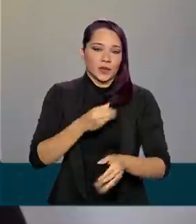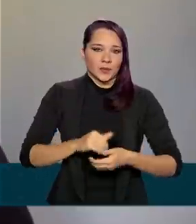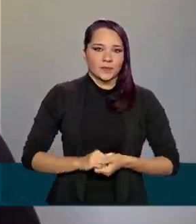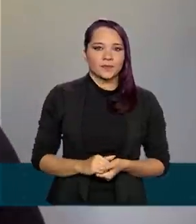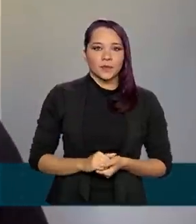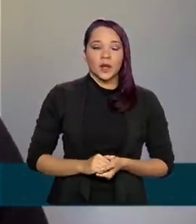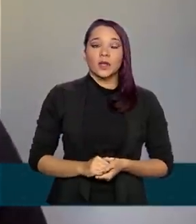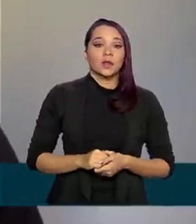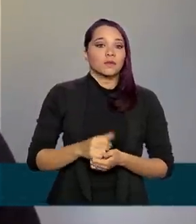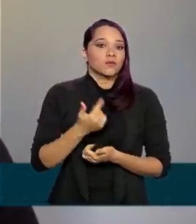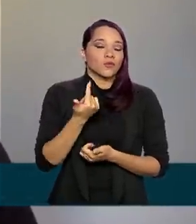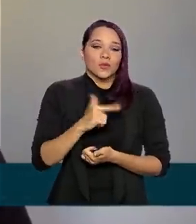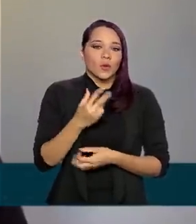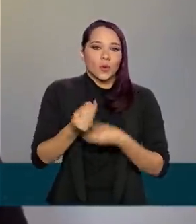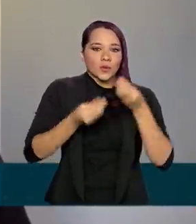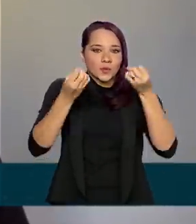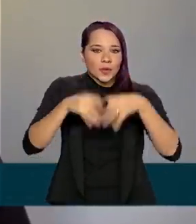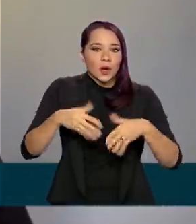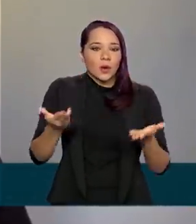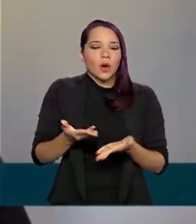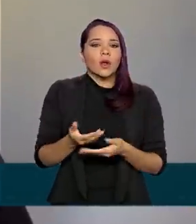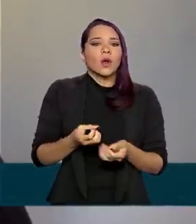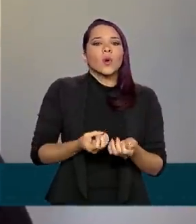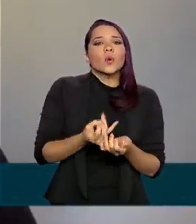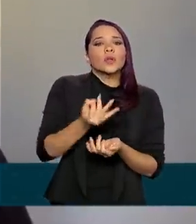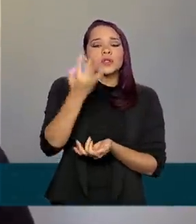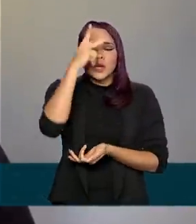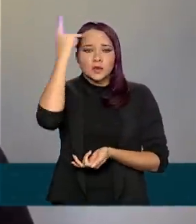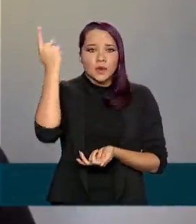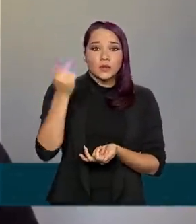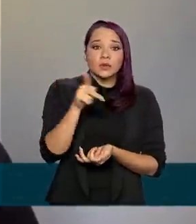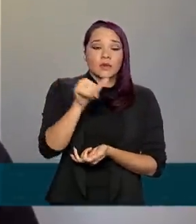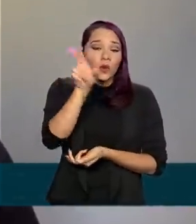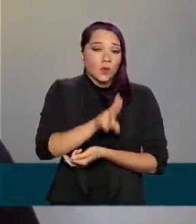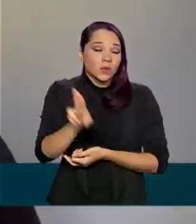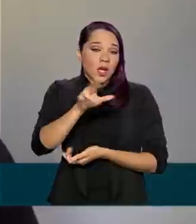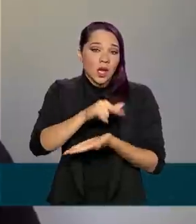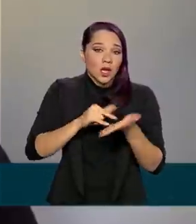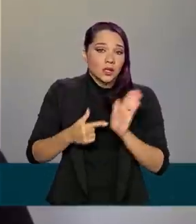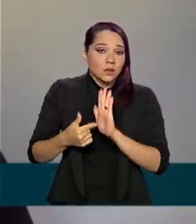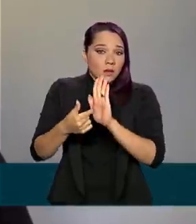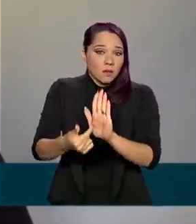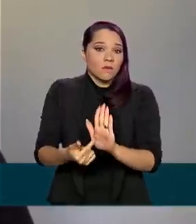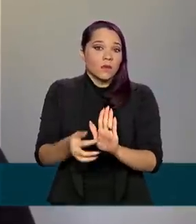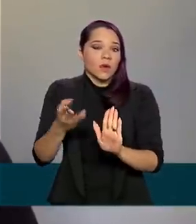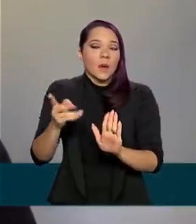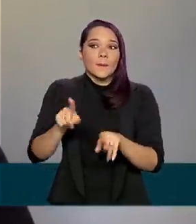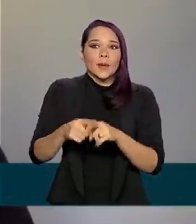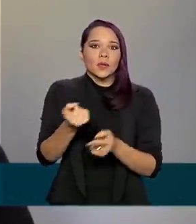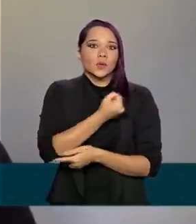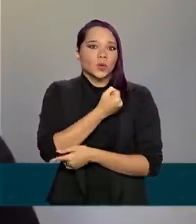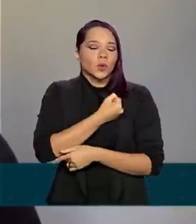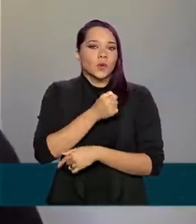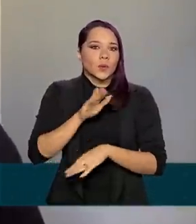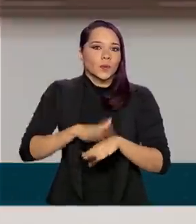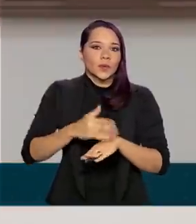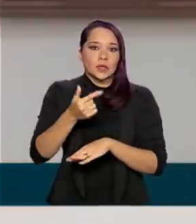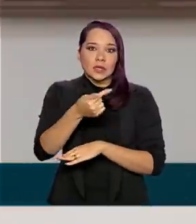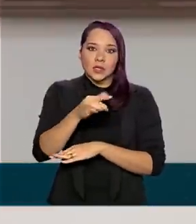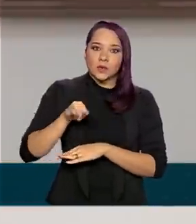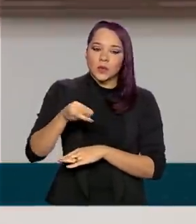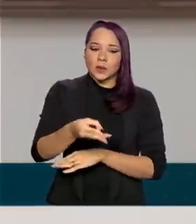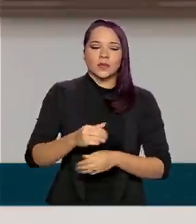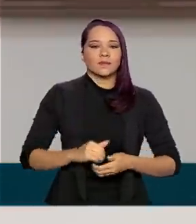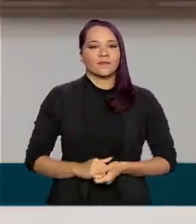Não é possível definir agora qual é o volume de beneficiários que vai utilizar esse recurso, mas o número máximo é de 7 milhões de benefícios.